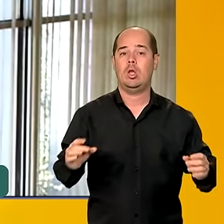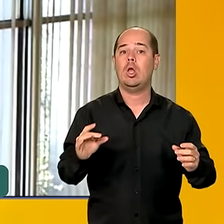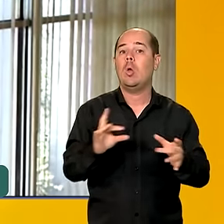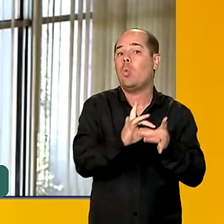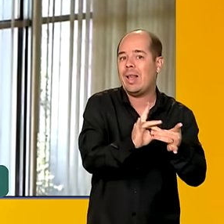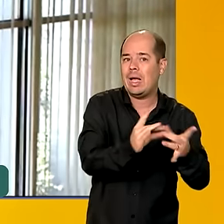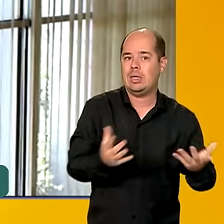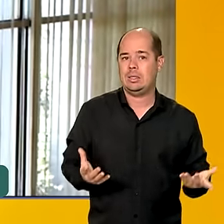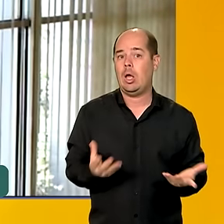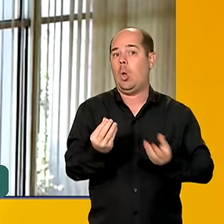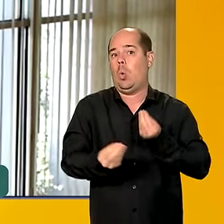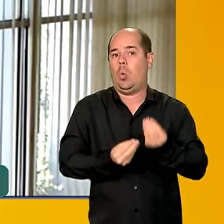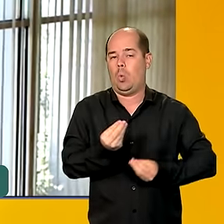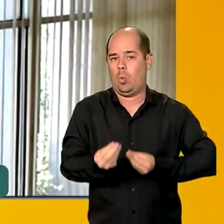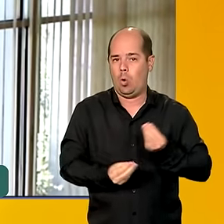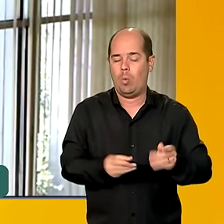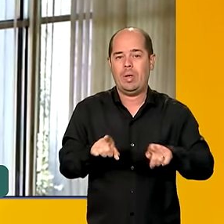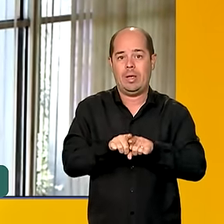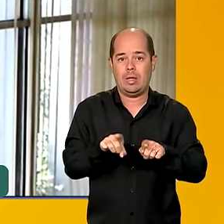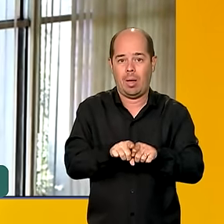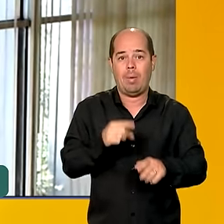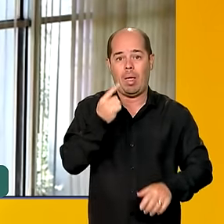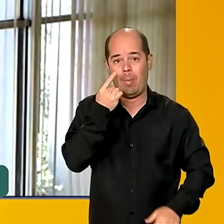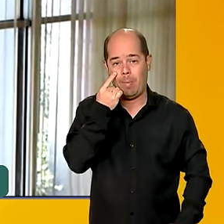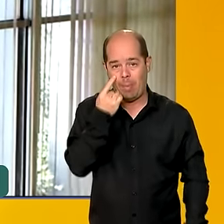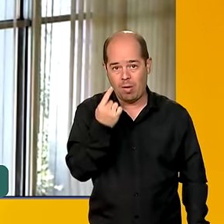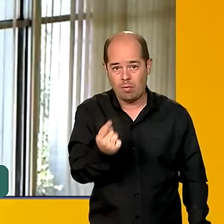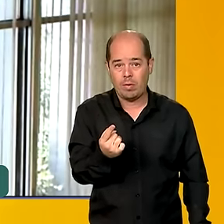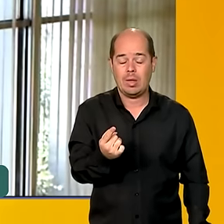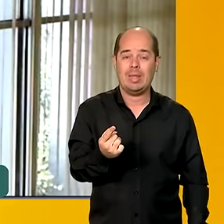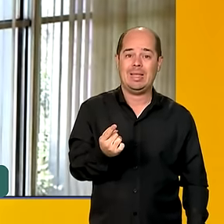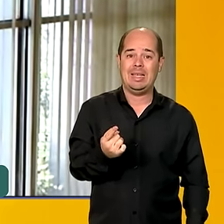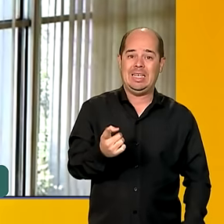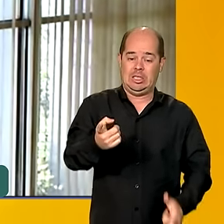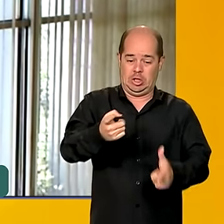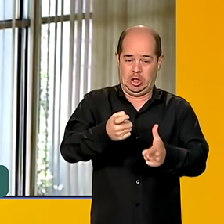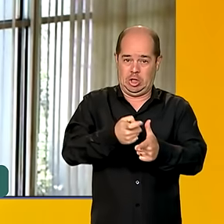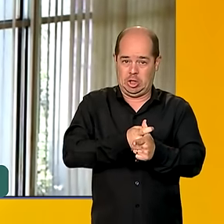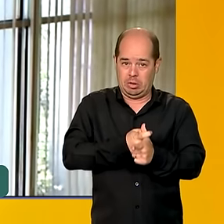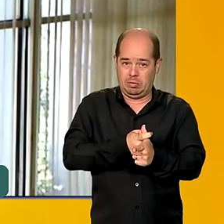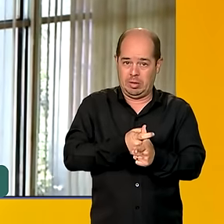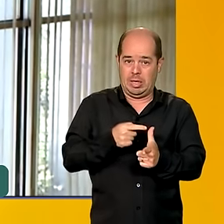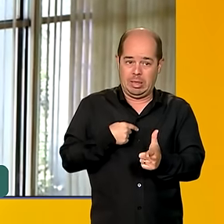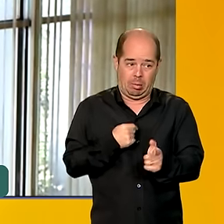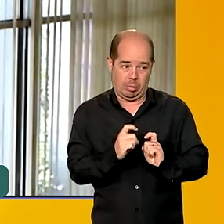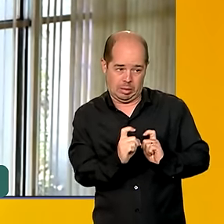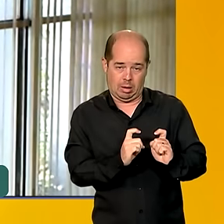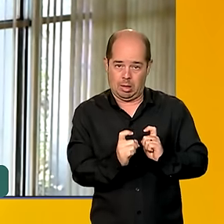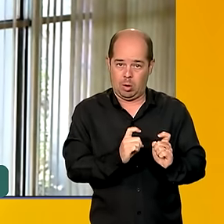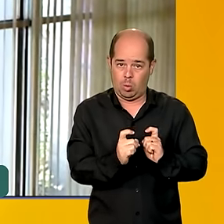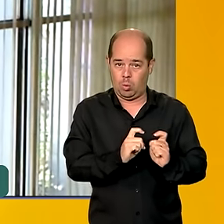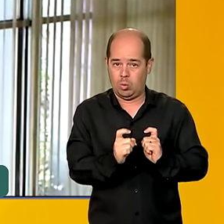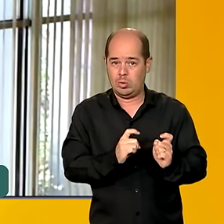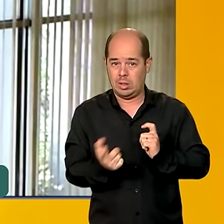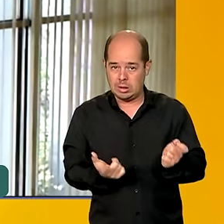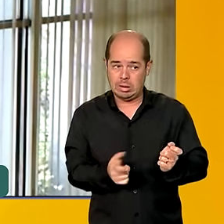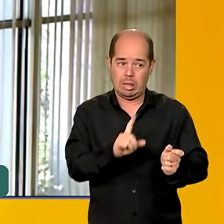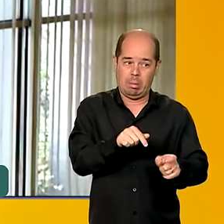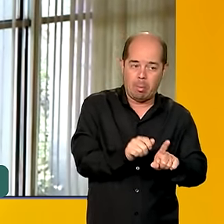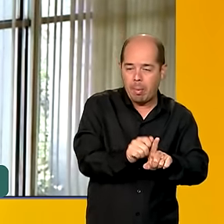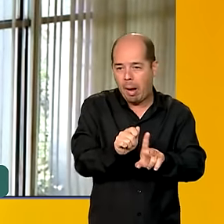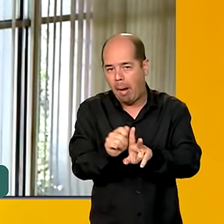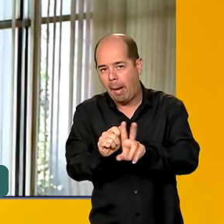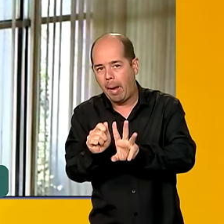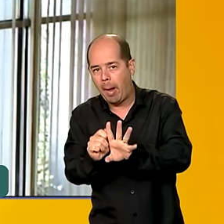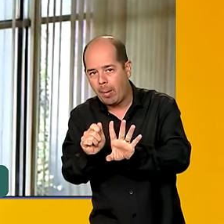a questão de negociação de dívidas, de extensão de parcelamento para